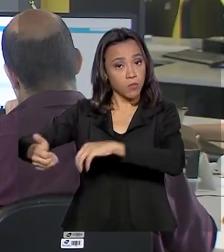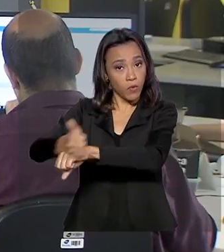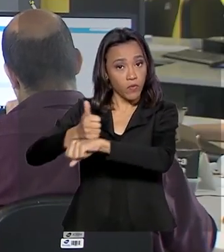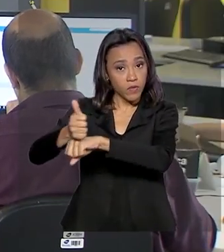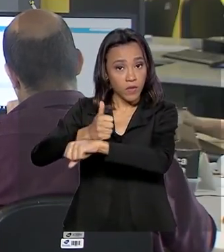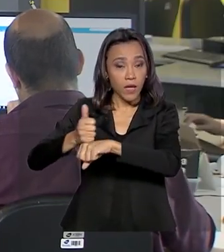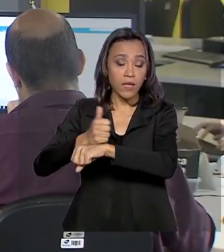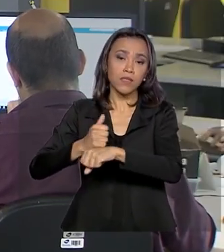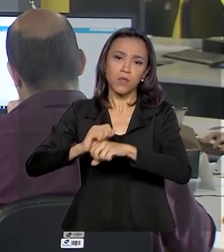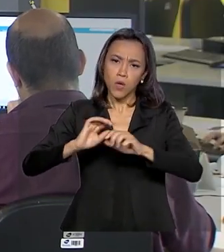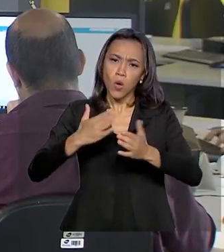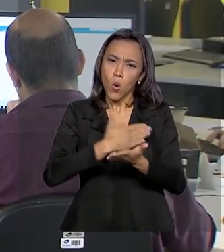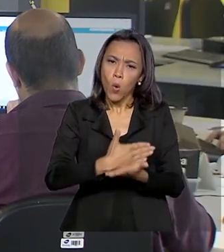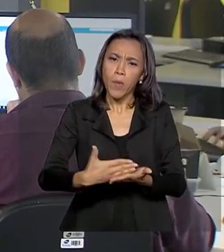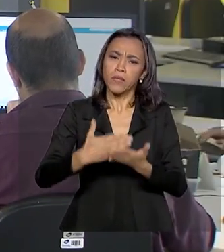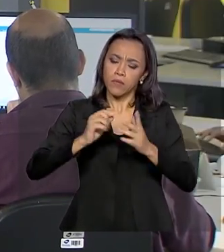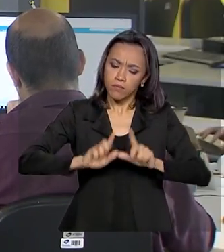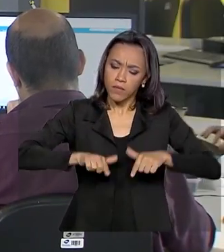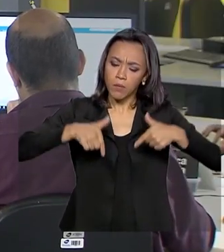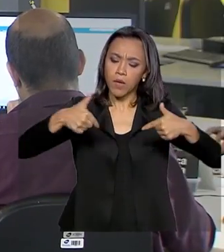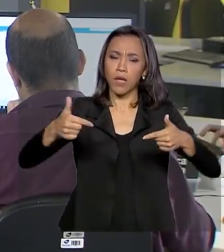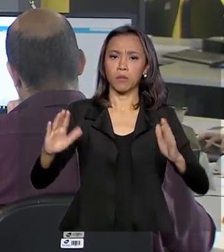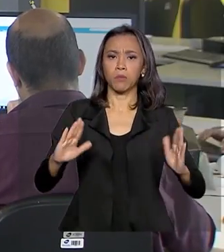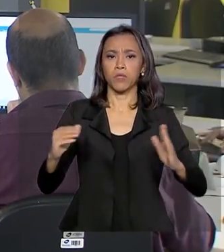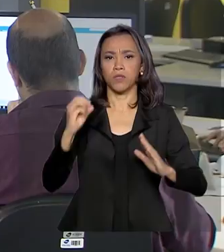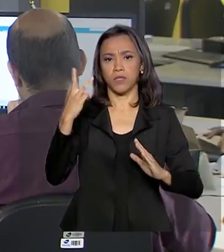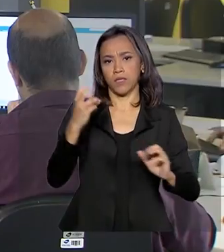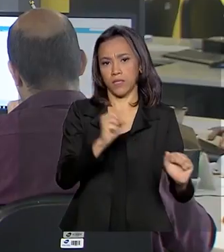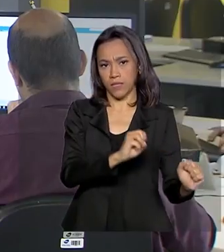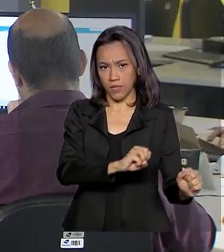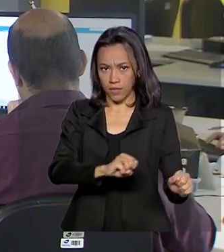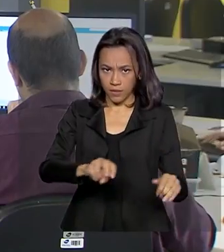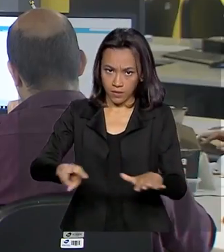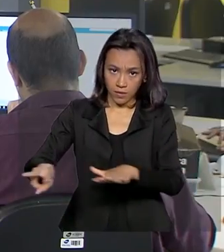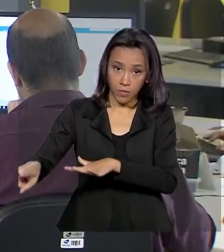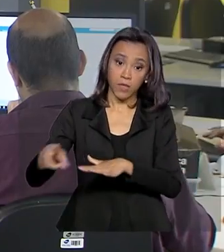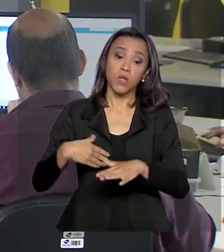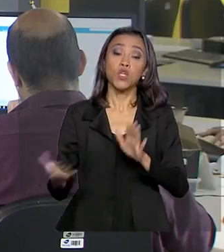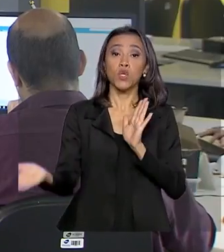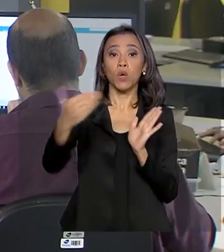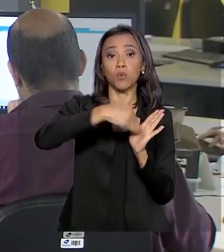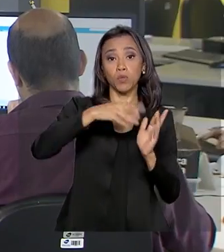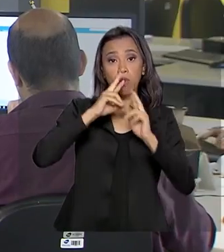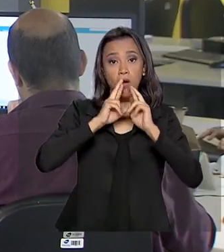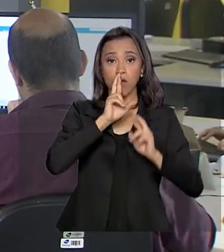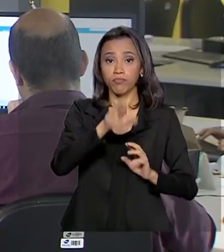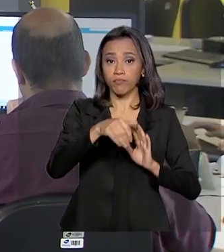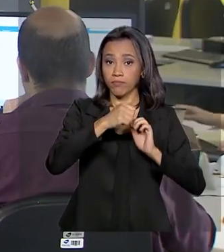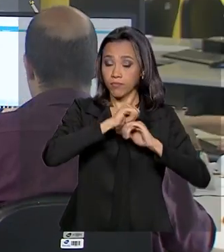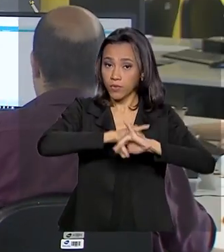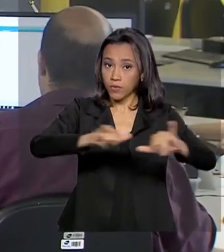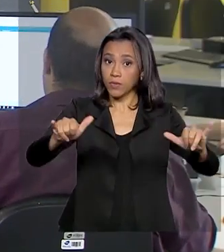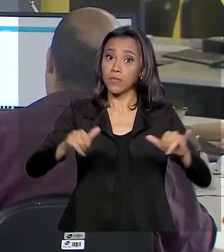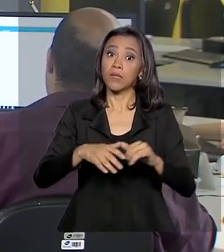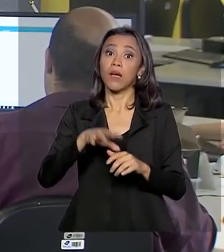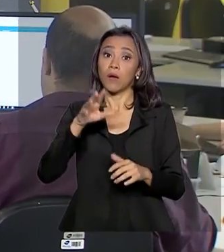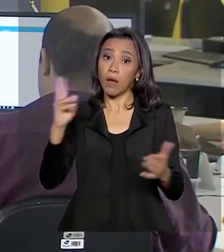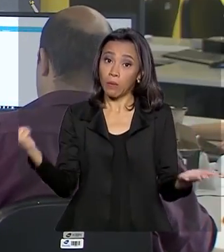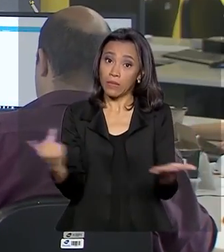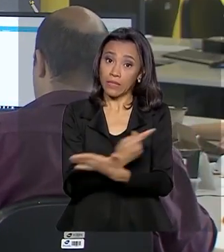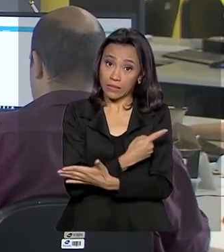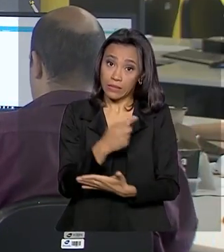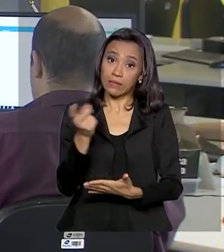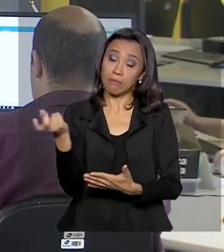de três semanas. E o último boletim do Ministério da Saúde registra 25 casos de coronavírus no Brasil. Vamos